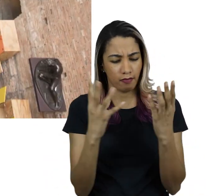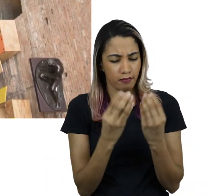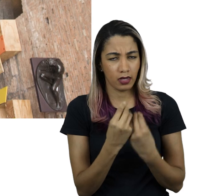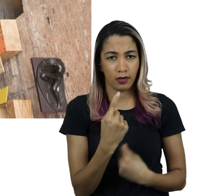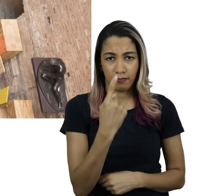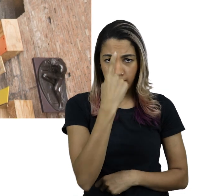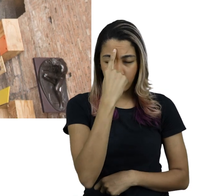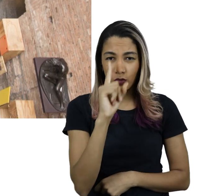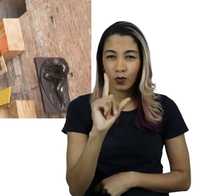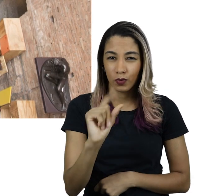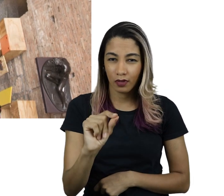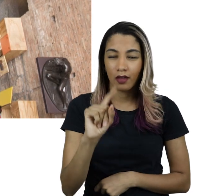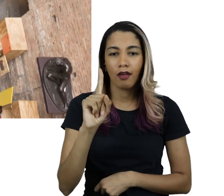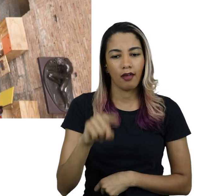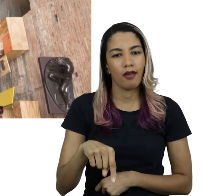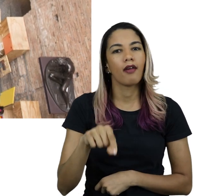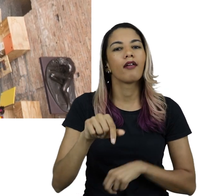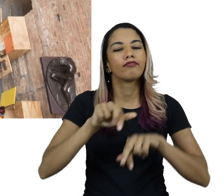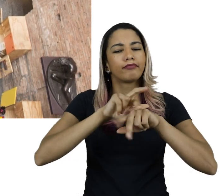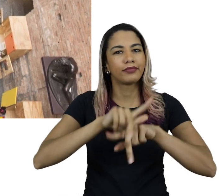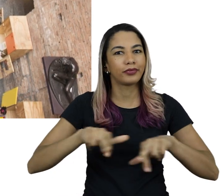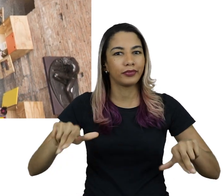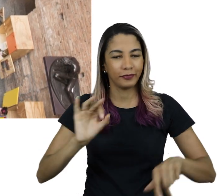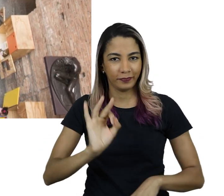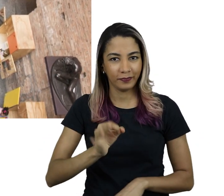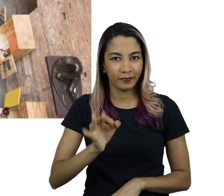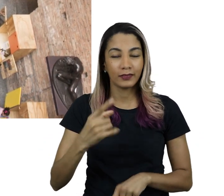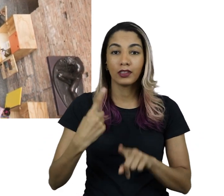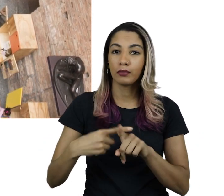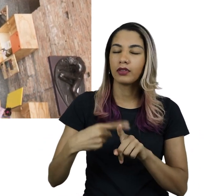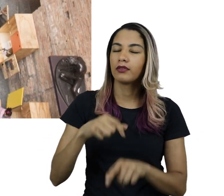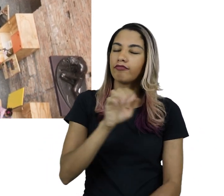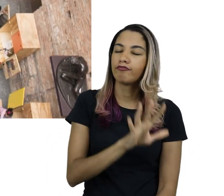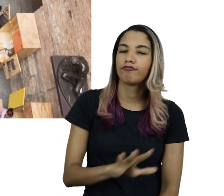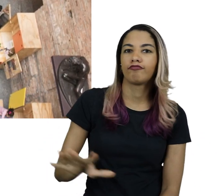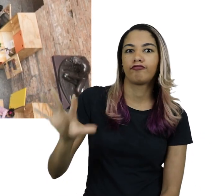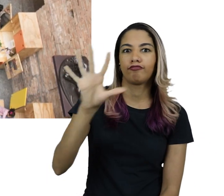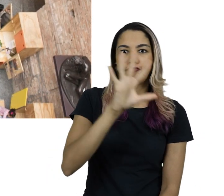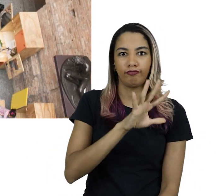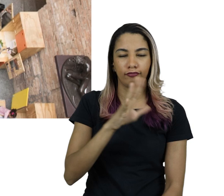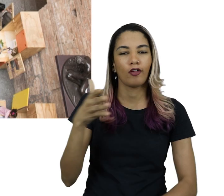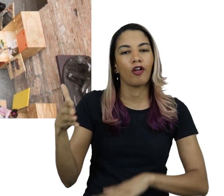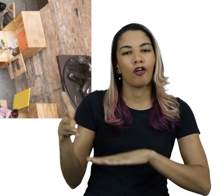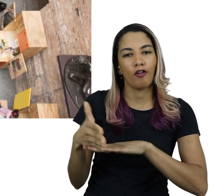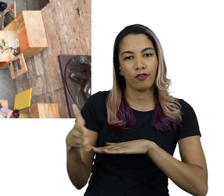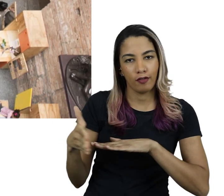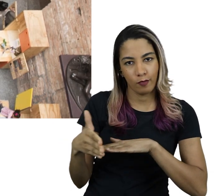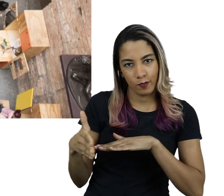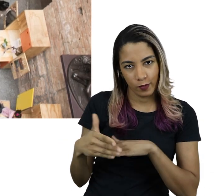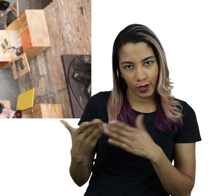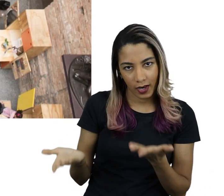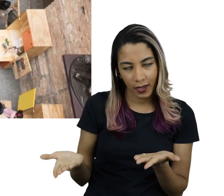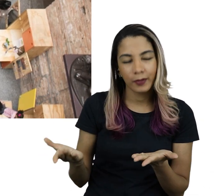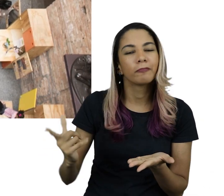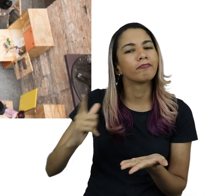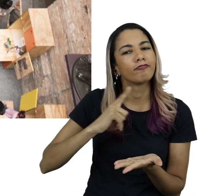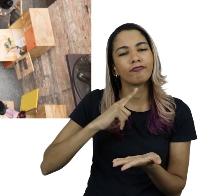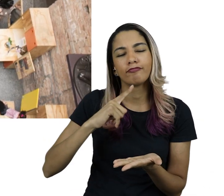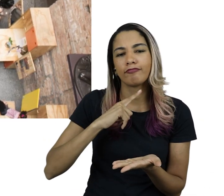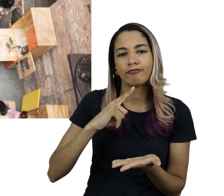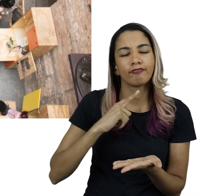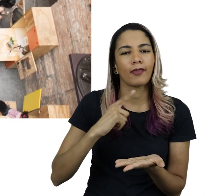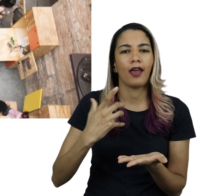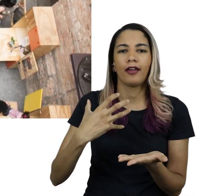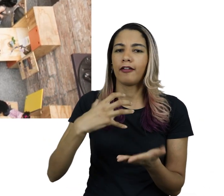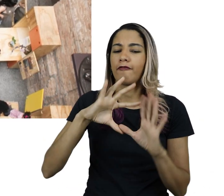em famílias, empregamos o termo no plural, por seu sentido amplo e contemporâneo, que abarca